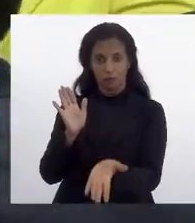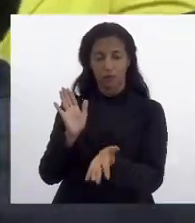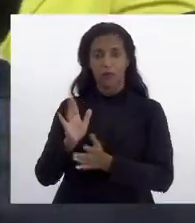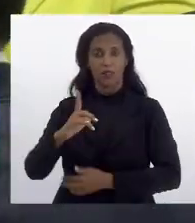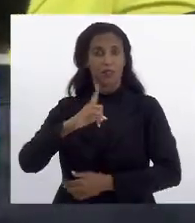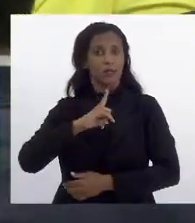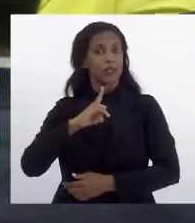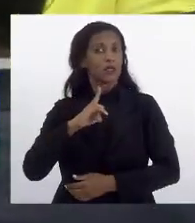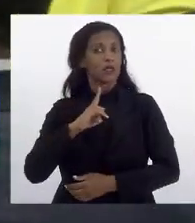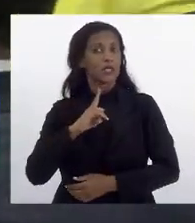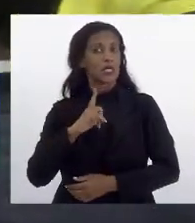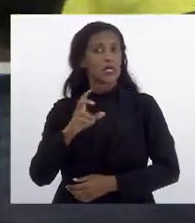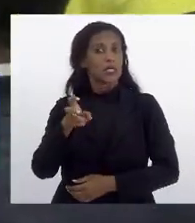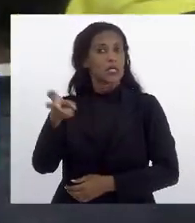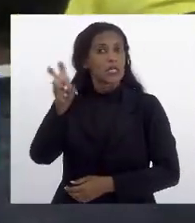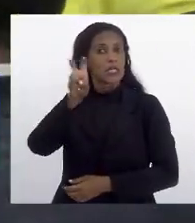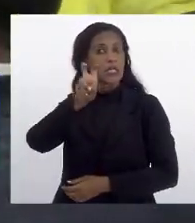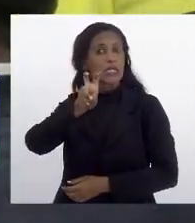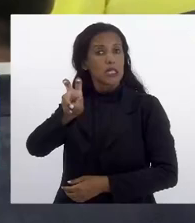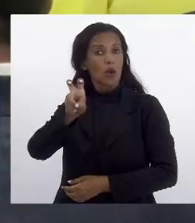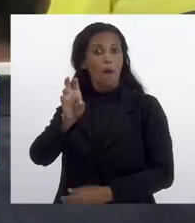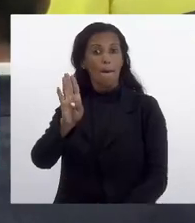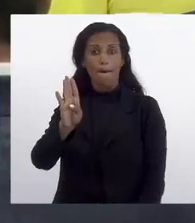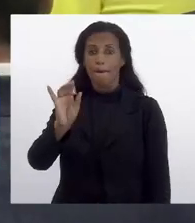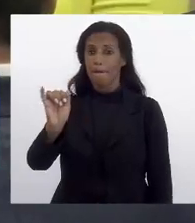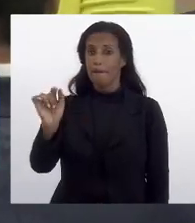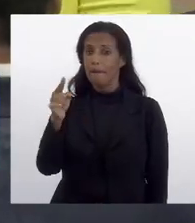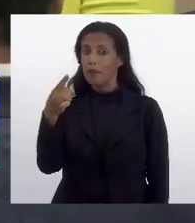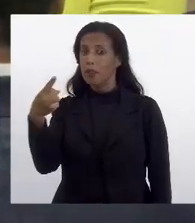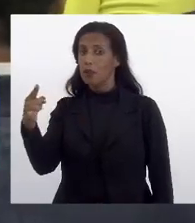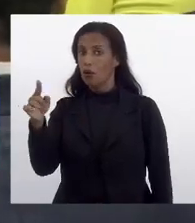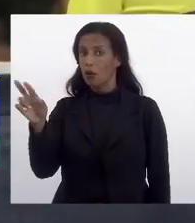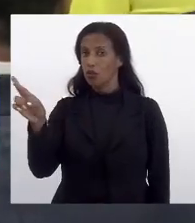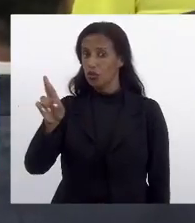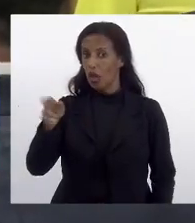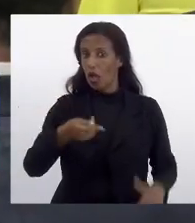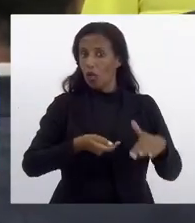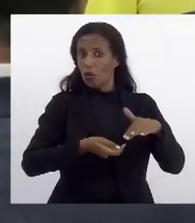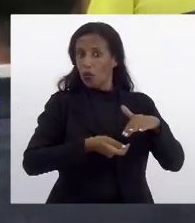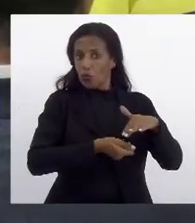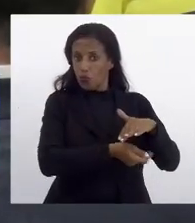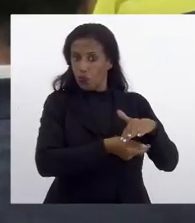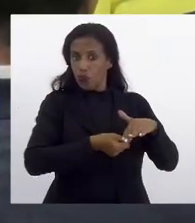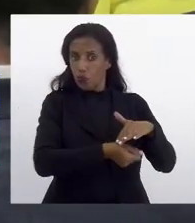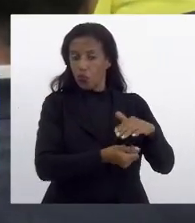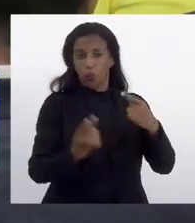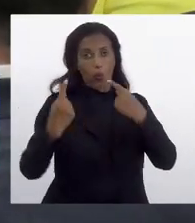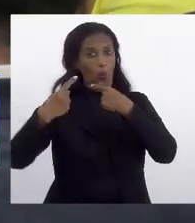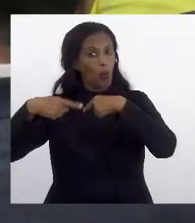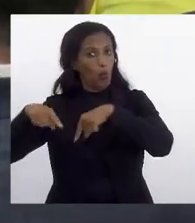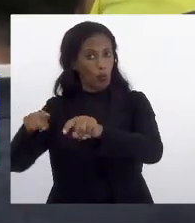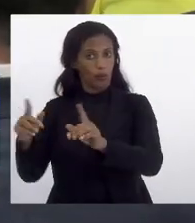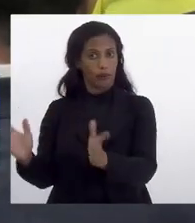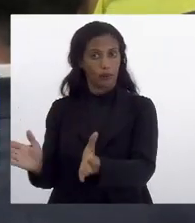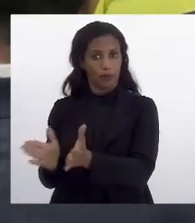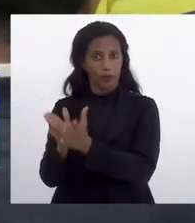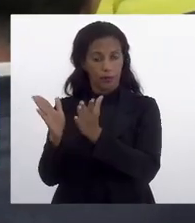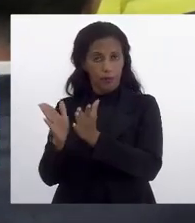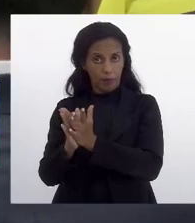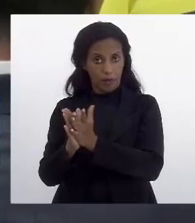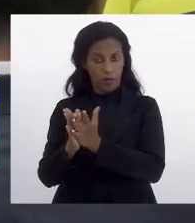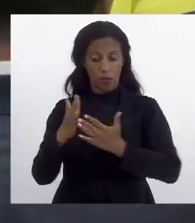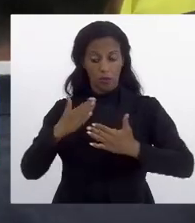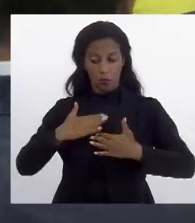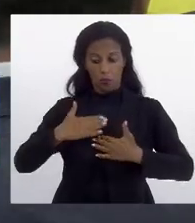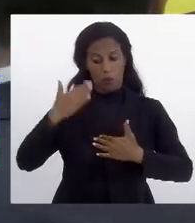cinco bilhões de reais no Fundo Estadual de Combate à Pobreza, no meu